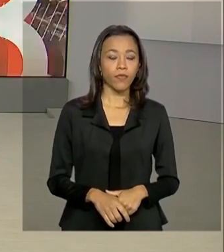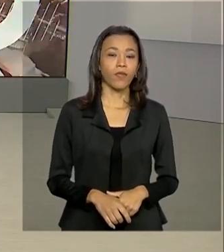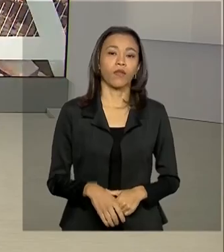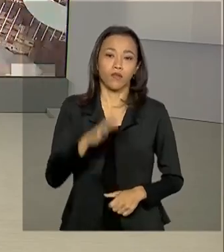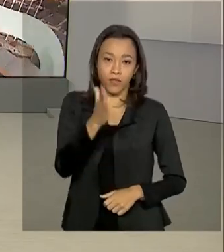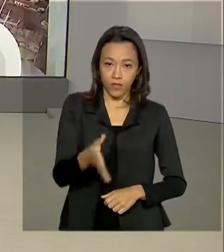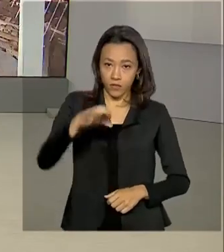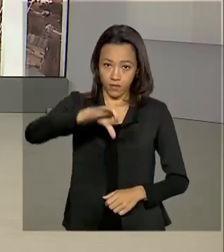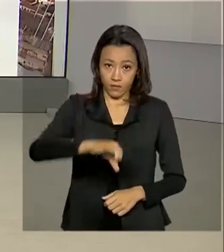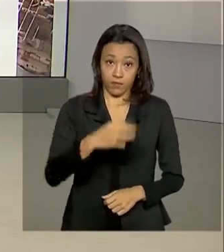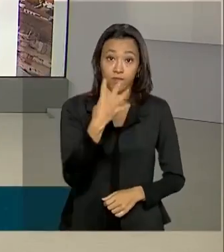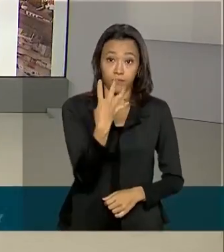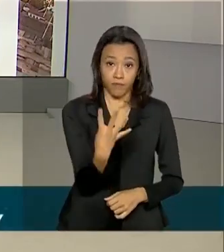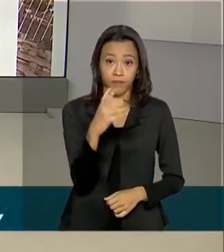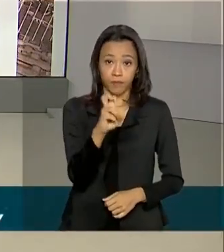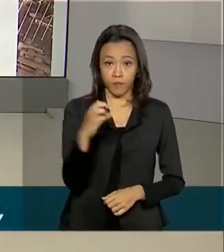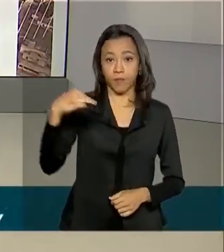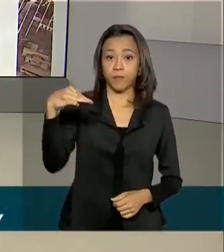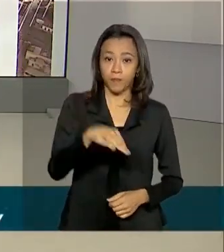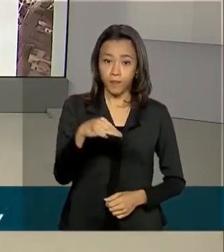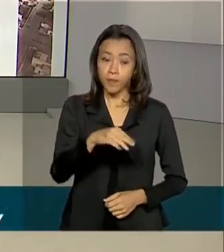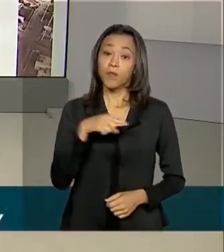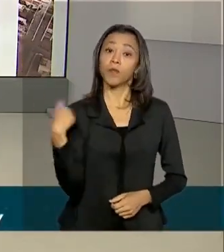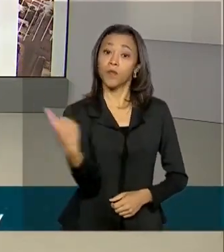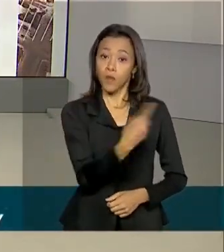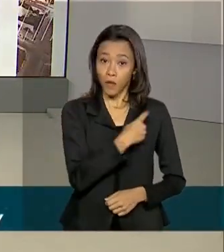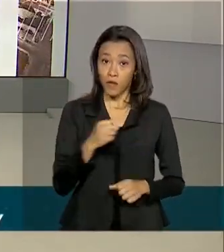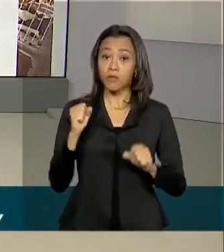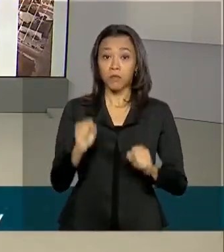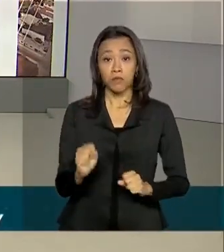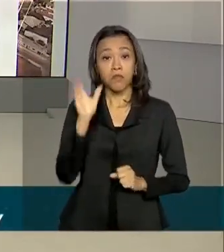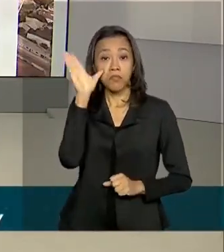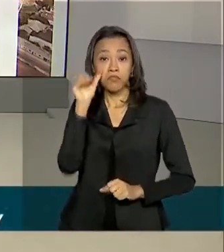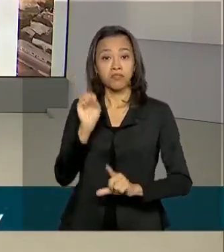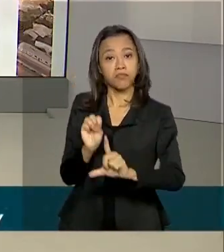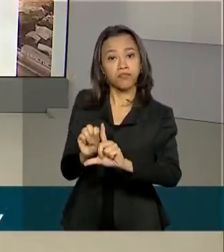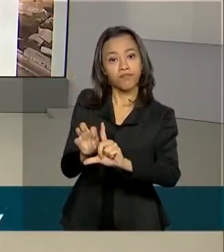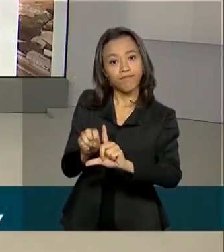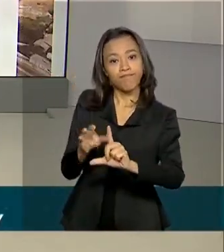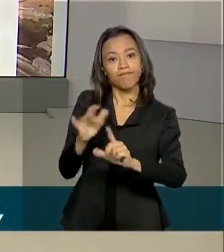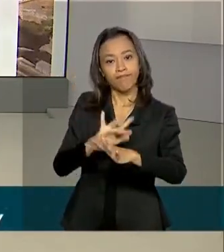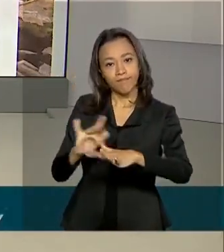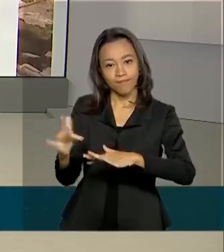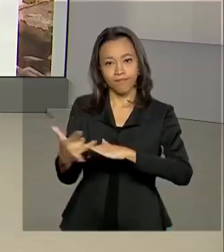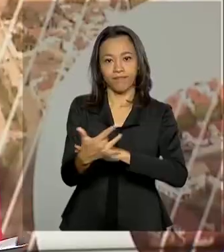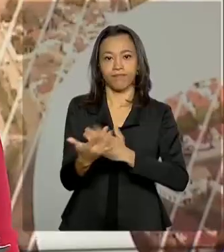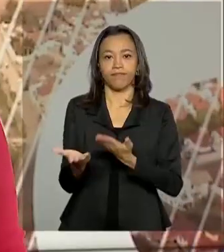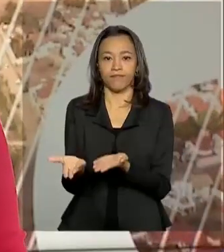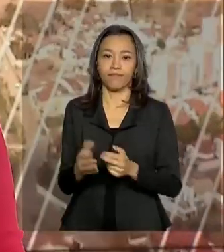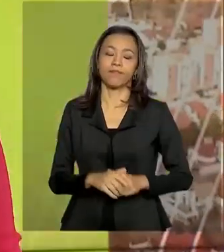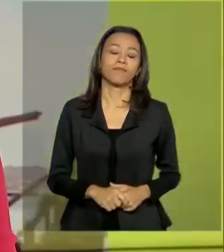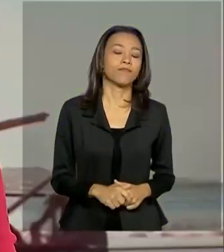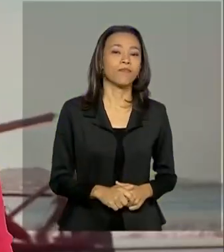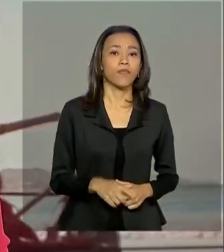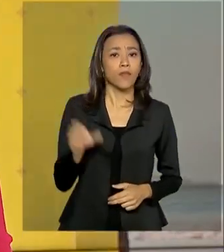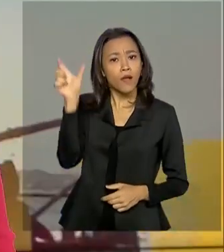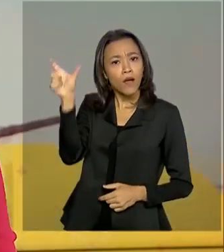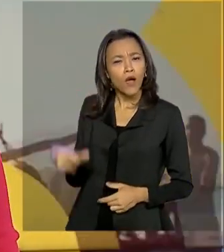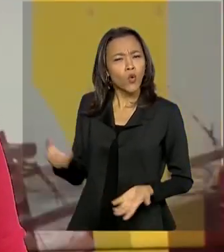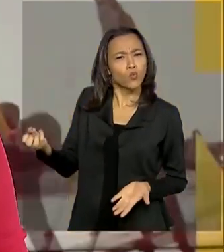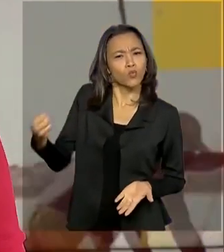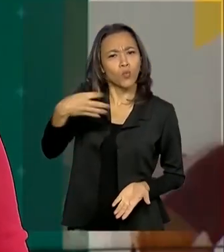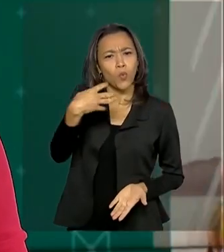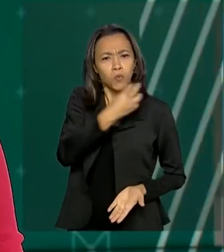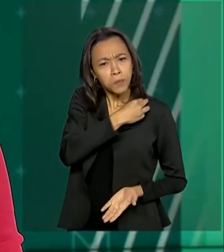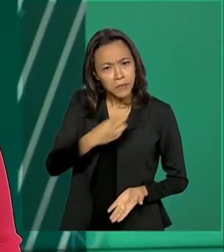São 9 horas e 45 minutos, nós estamos ao vivo também pelas redes sociais. O novo ministro